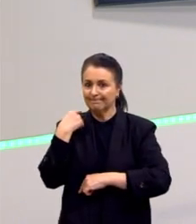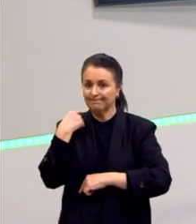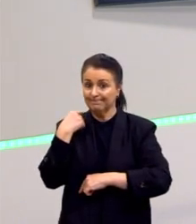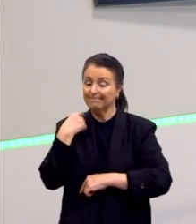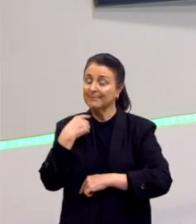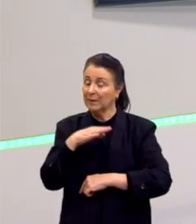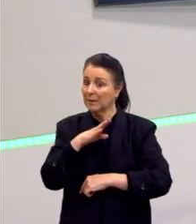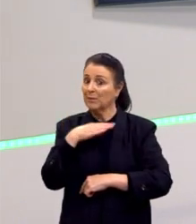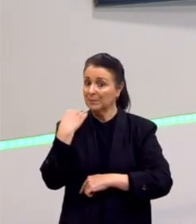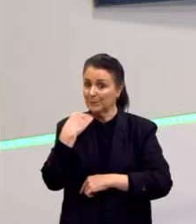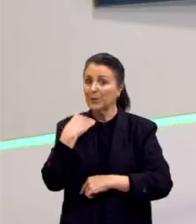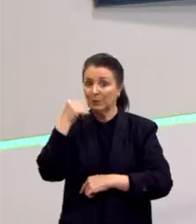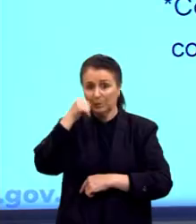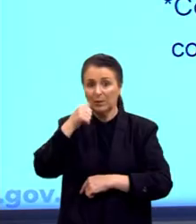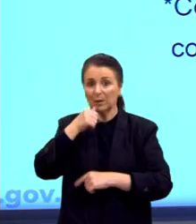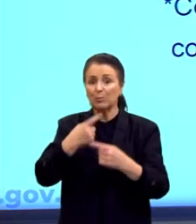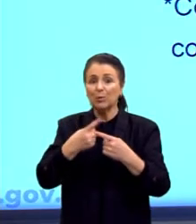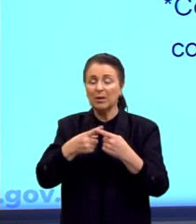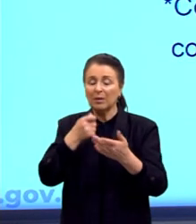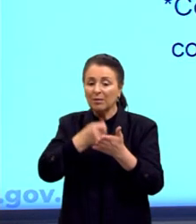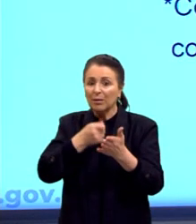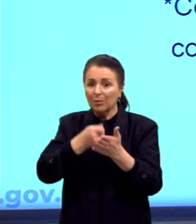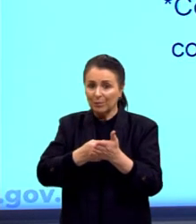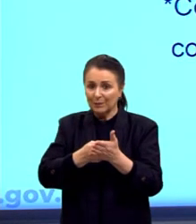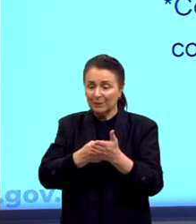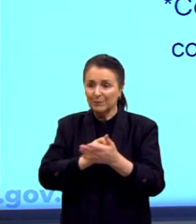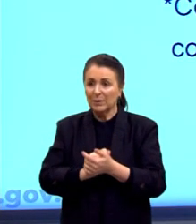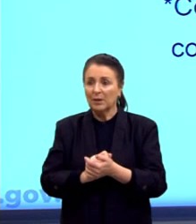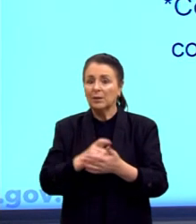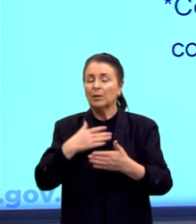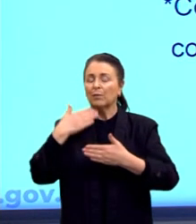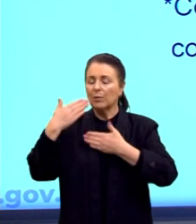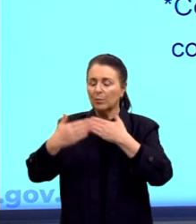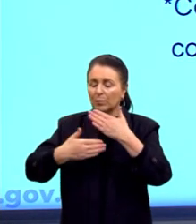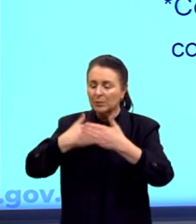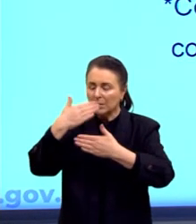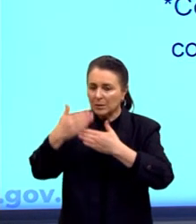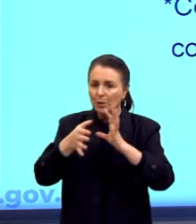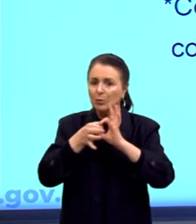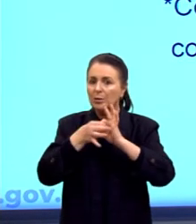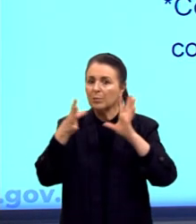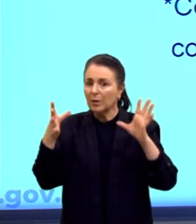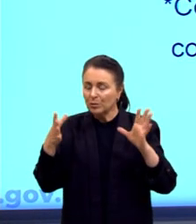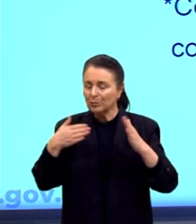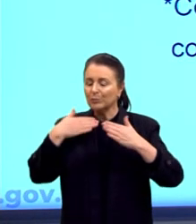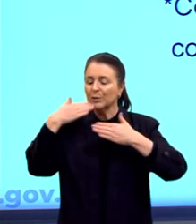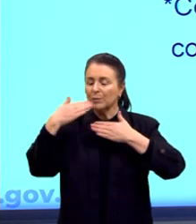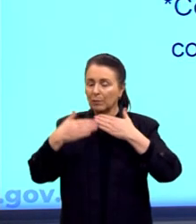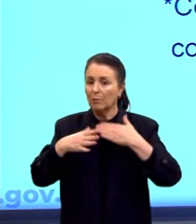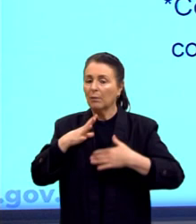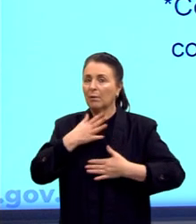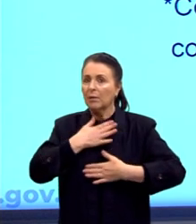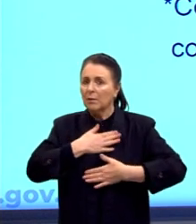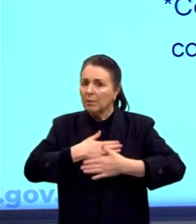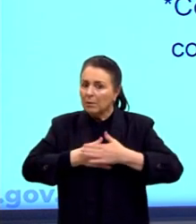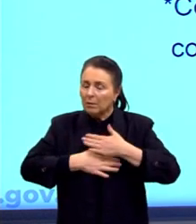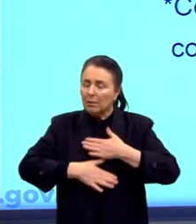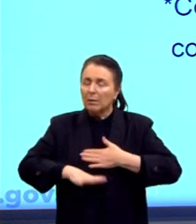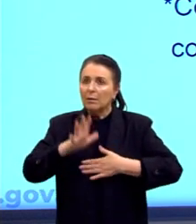nós estamos vendo como os direitos vêm avançando e, por isso, esse processo democrático vai evoluindo lentamente. Por isso que é